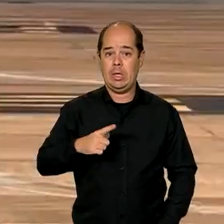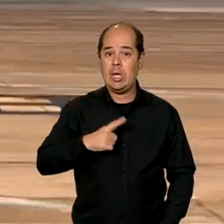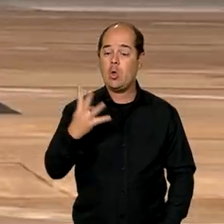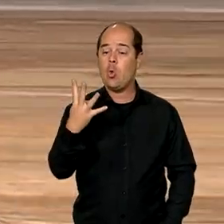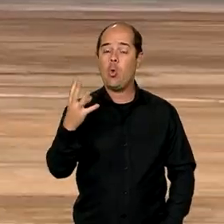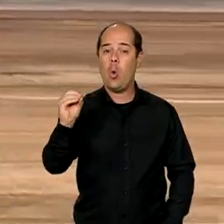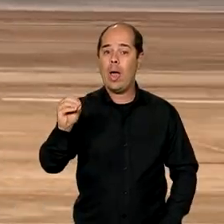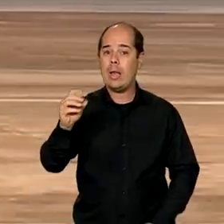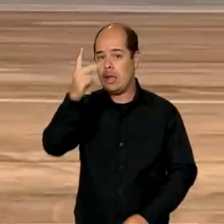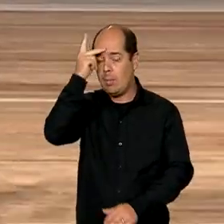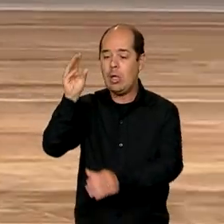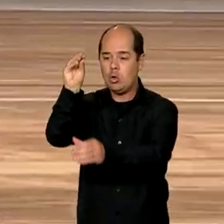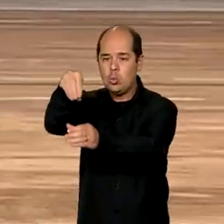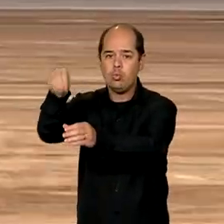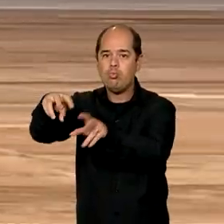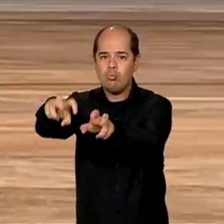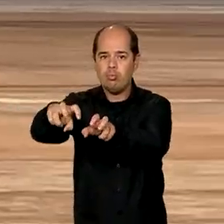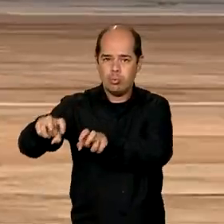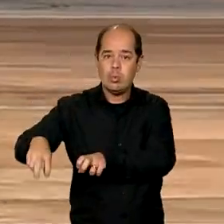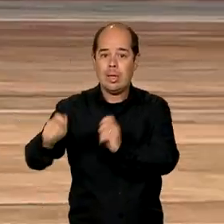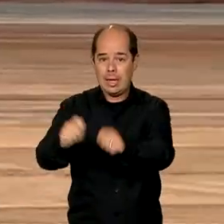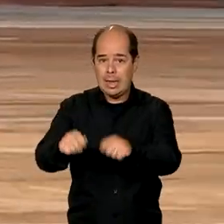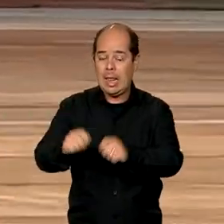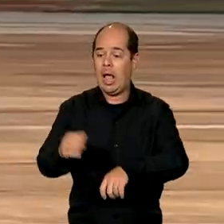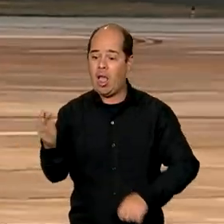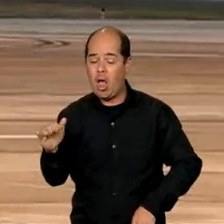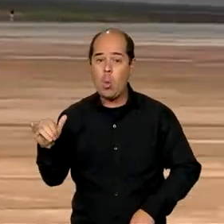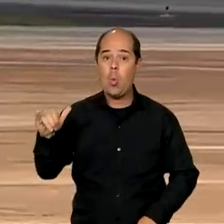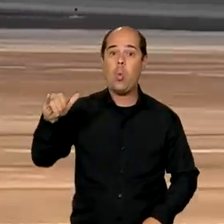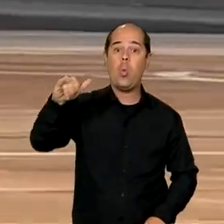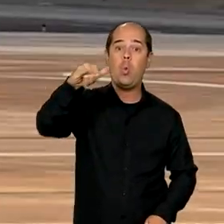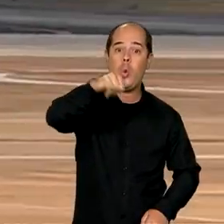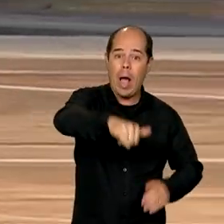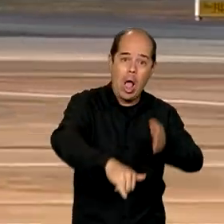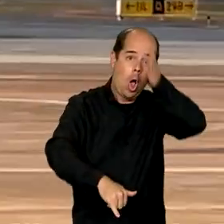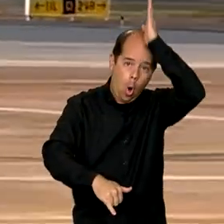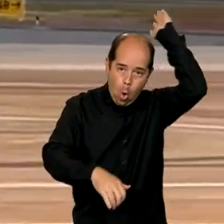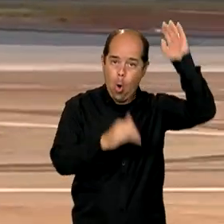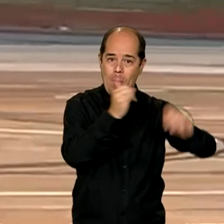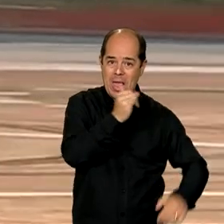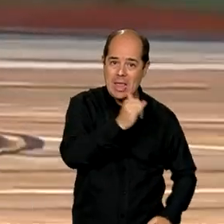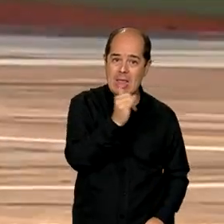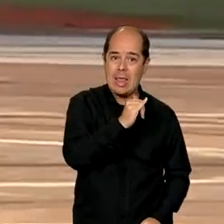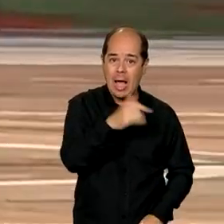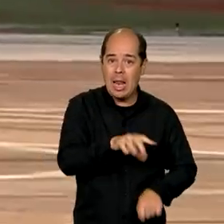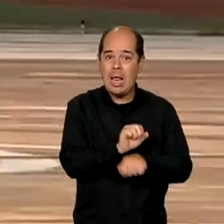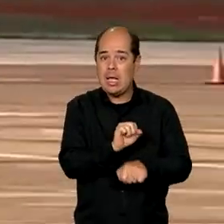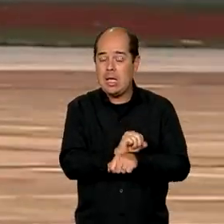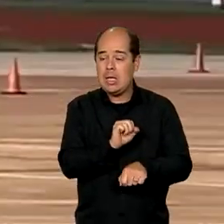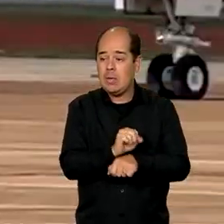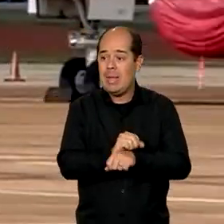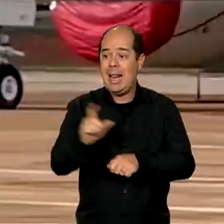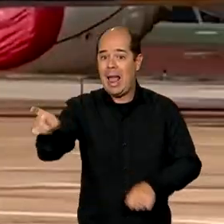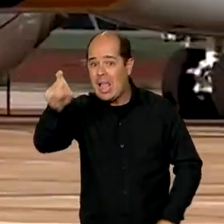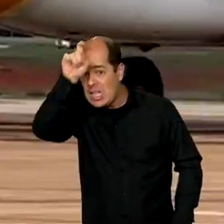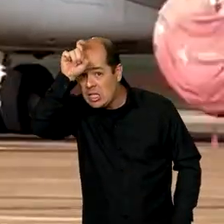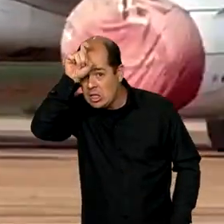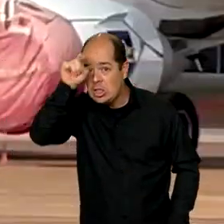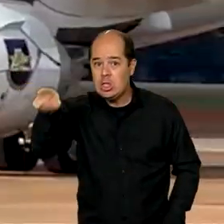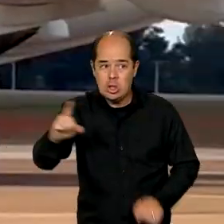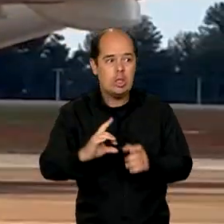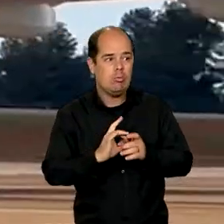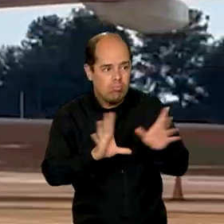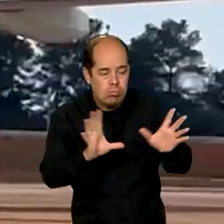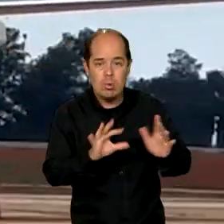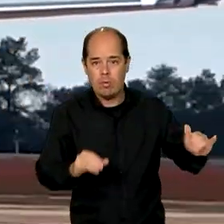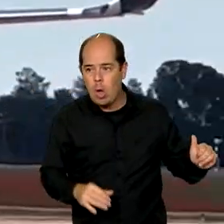destino é Roma, na Itália, de onde aguardará autorização para ir ao Egito resgatar os brasileiros que estão em Gaza, o que